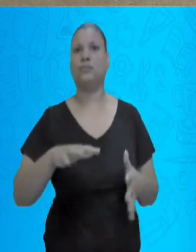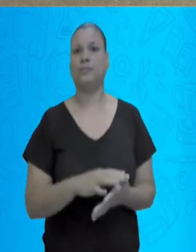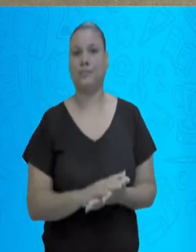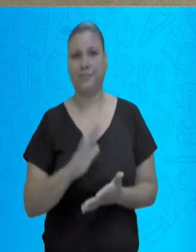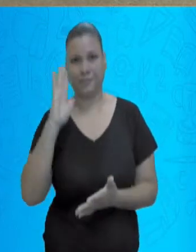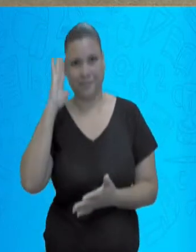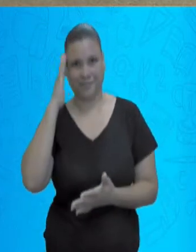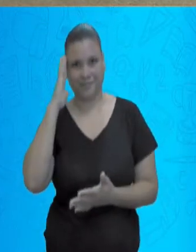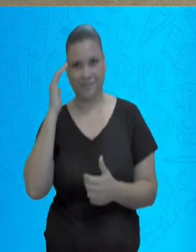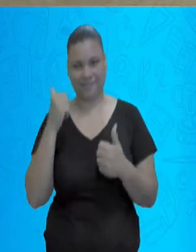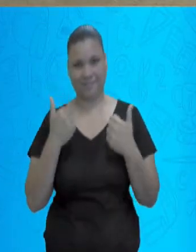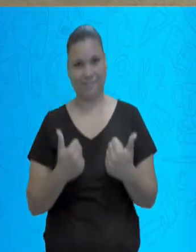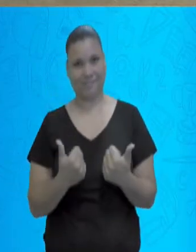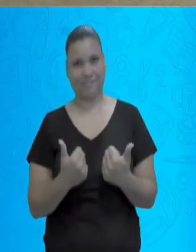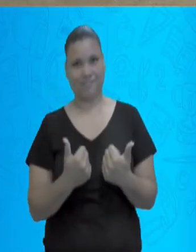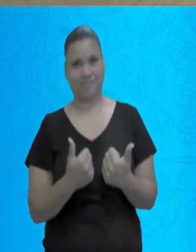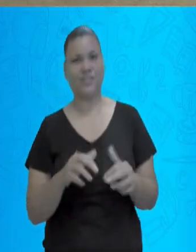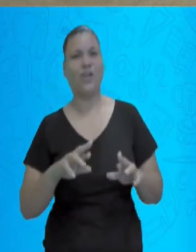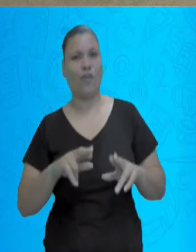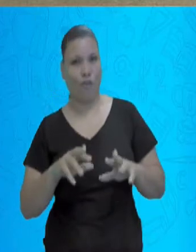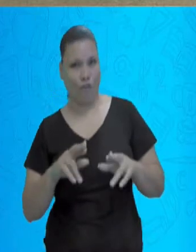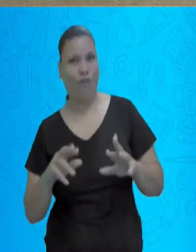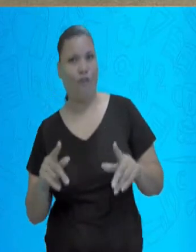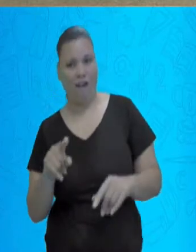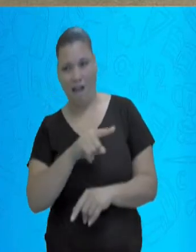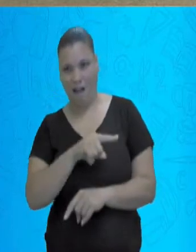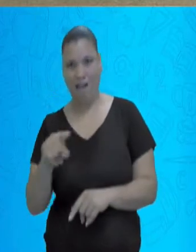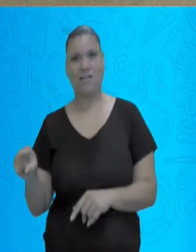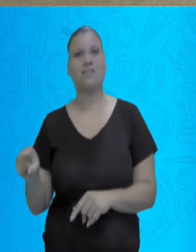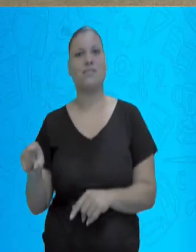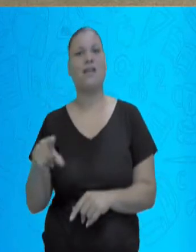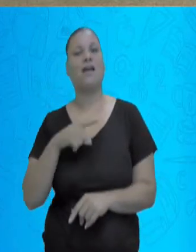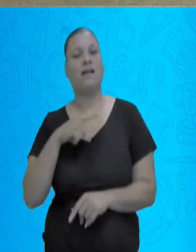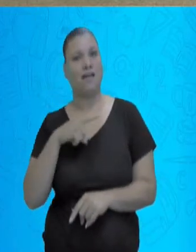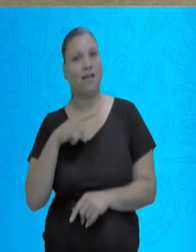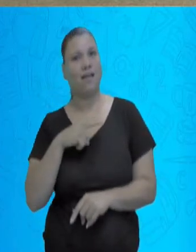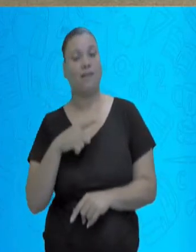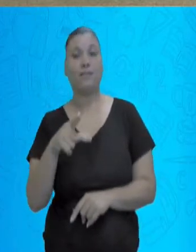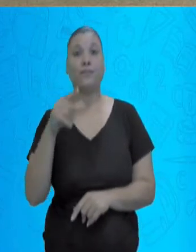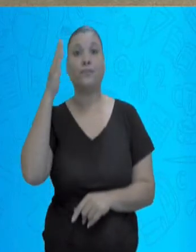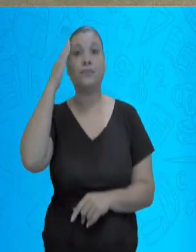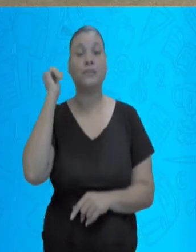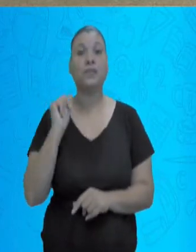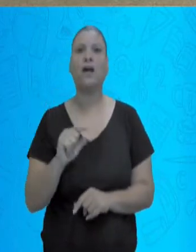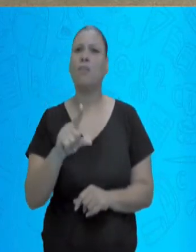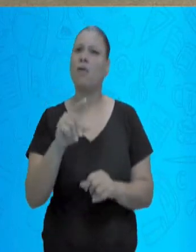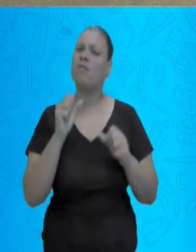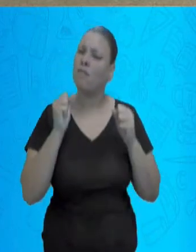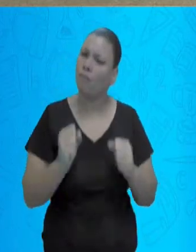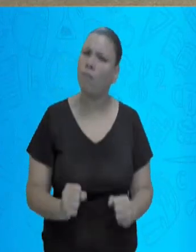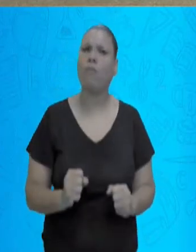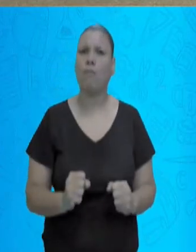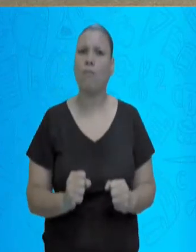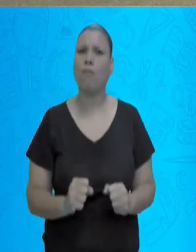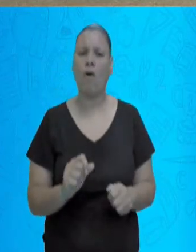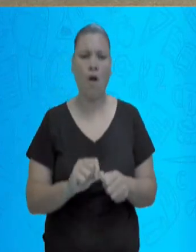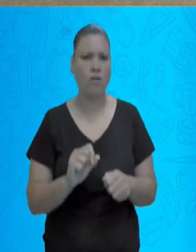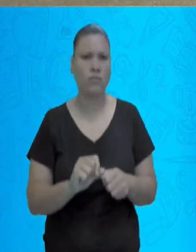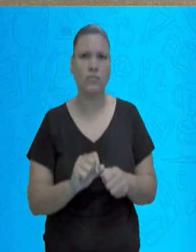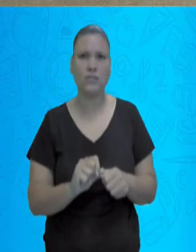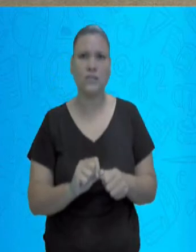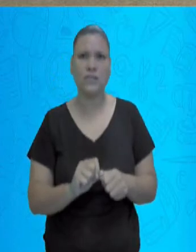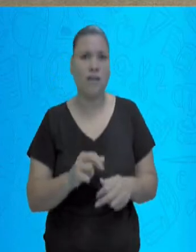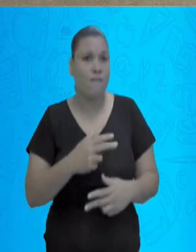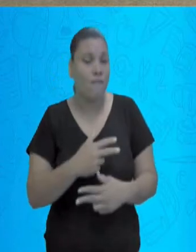As diferentes tipos de linhas. Você sabe que você pode fazer com um único tipo de linha, um monstro.